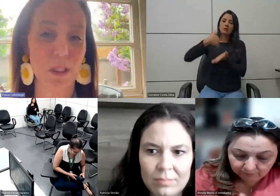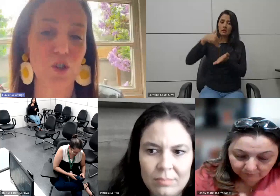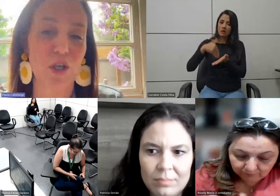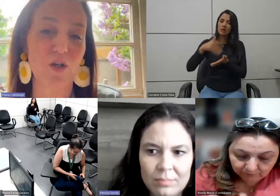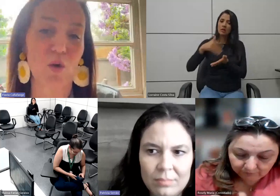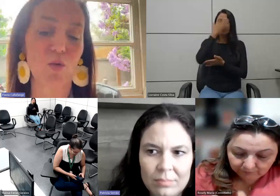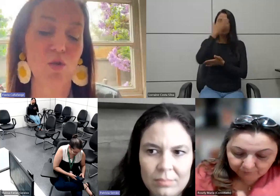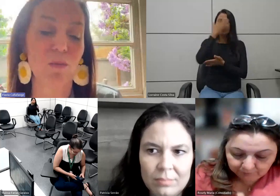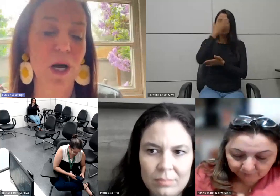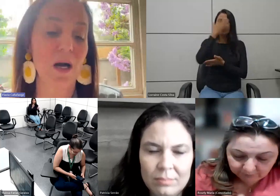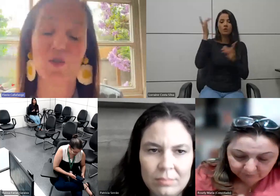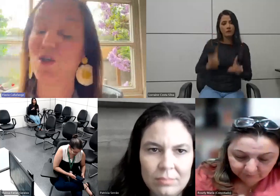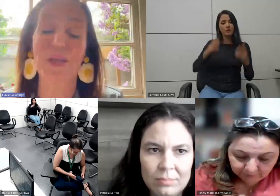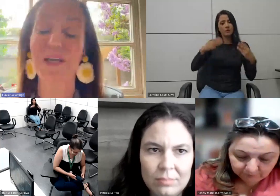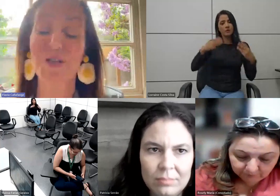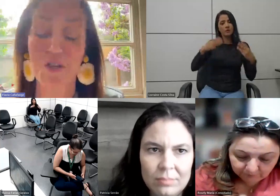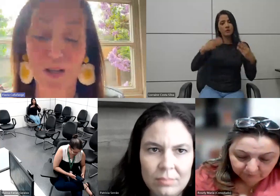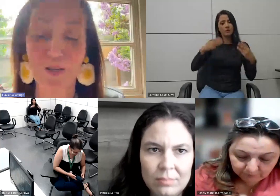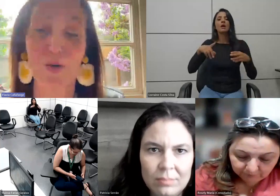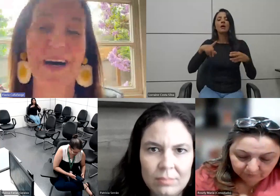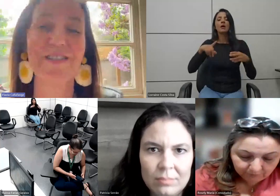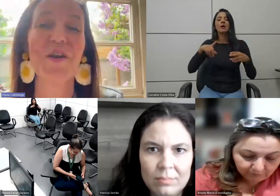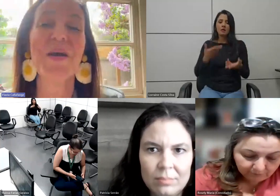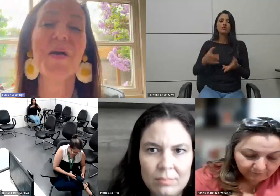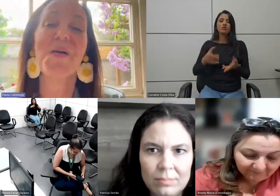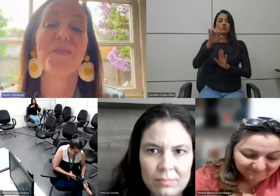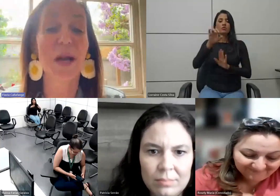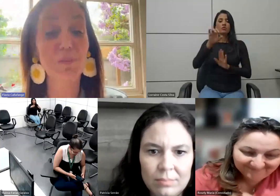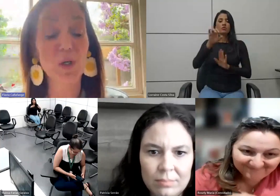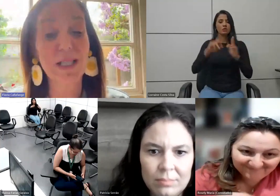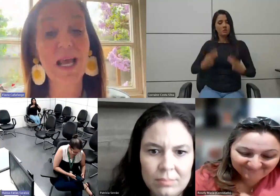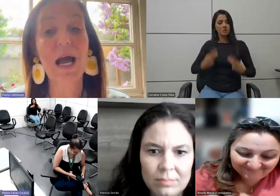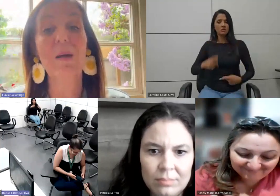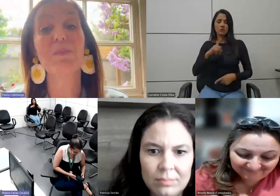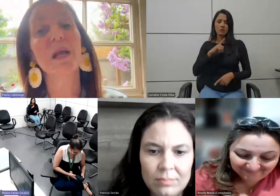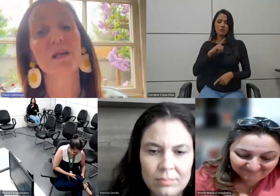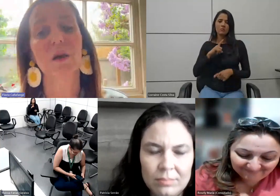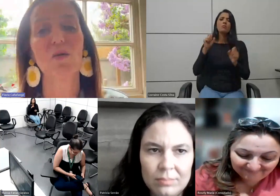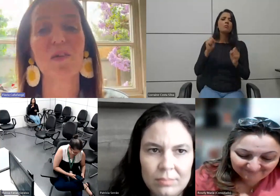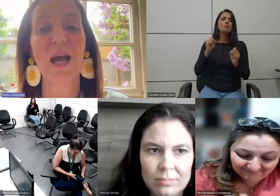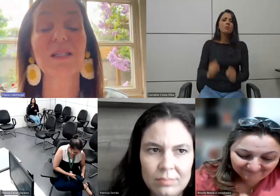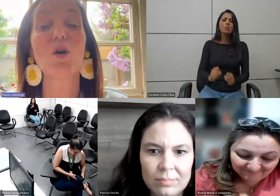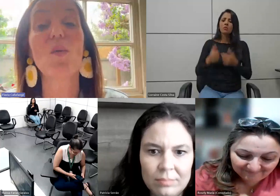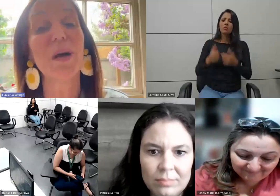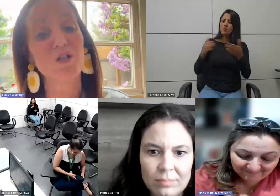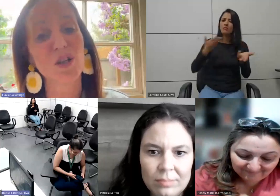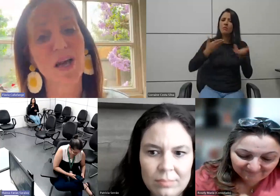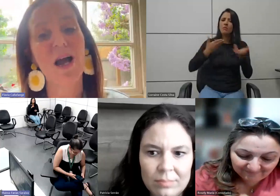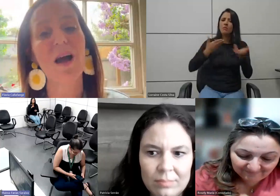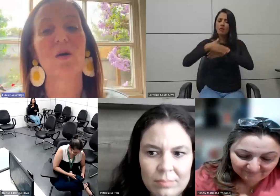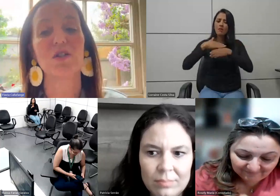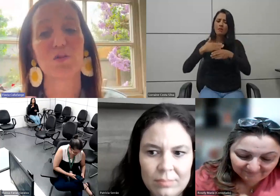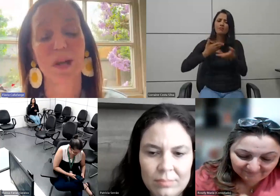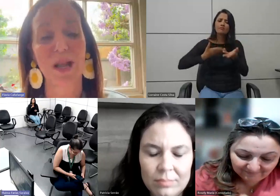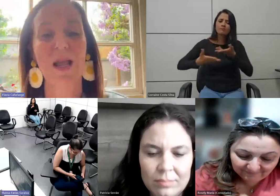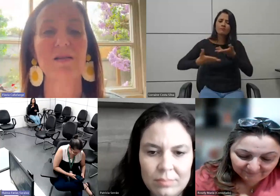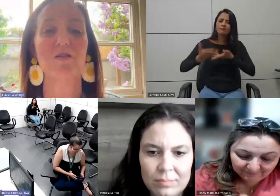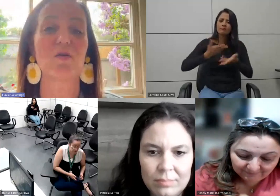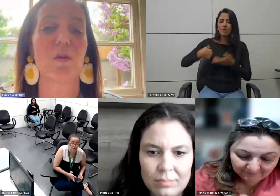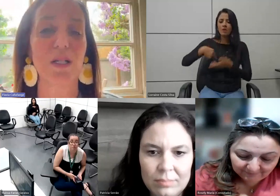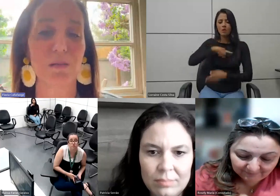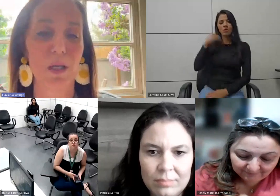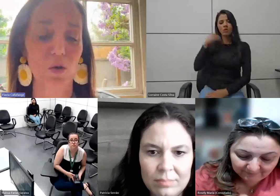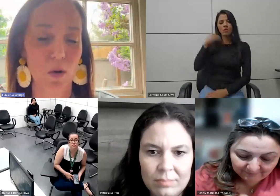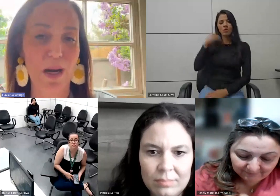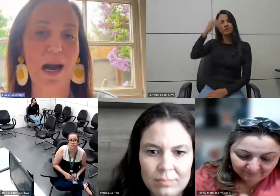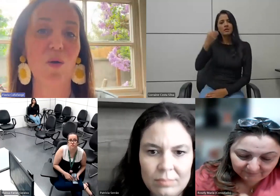Deficiência no Ministério de Direitos Humanos para poder abrir essa conversa e compartilhar a nossa experiência